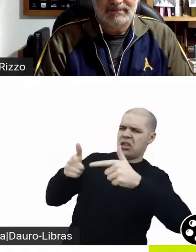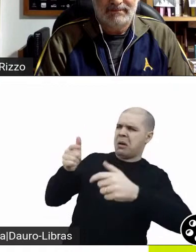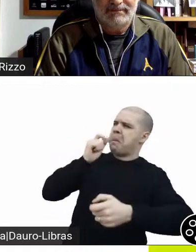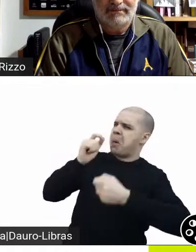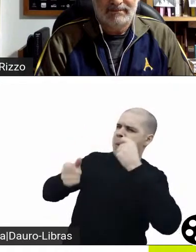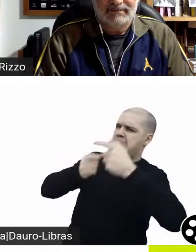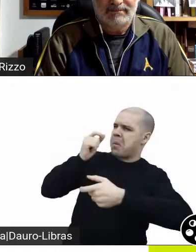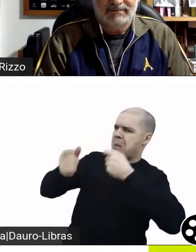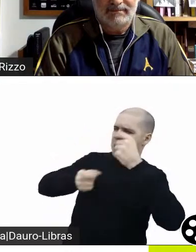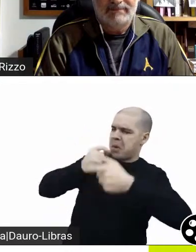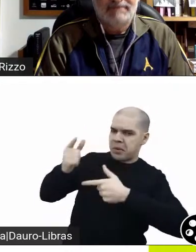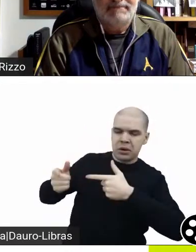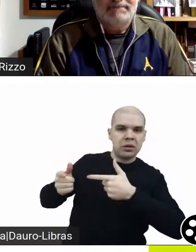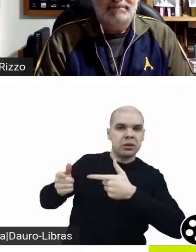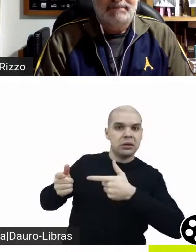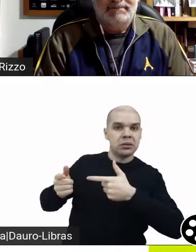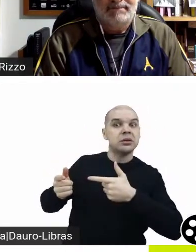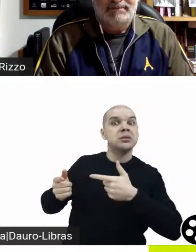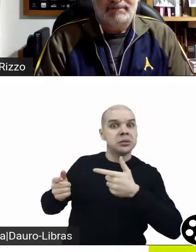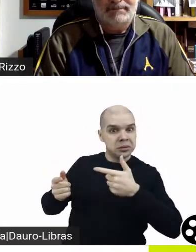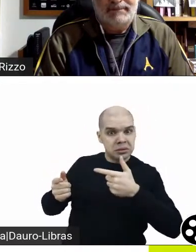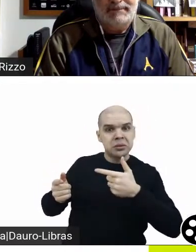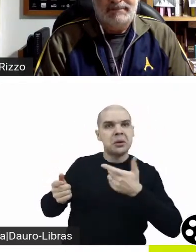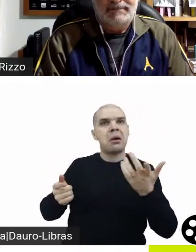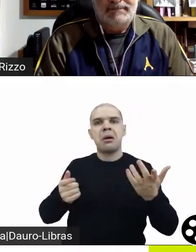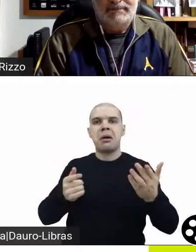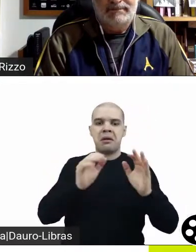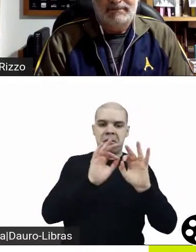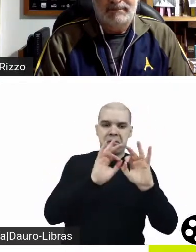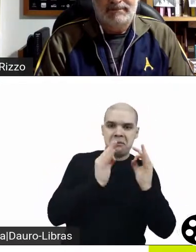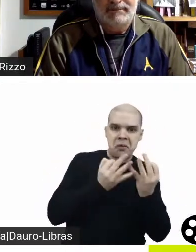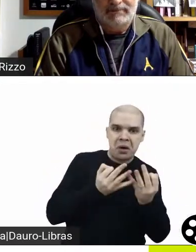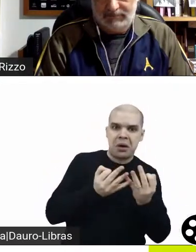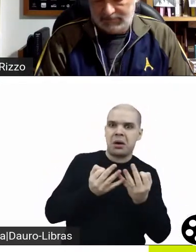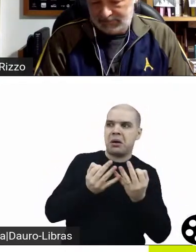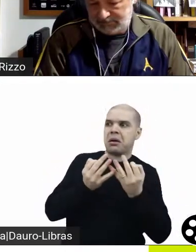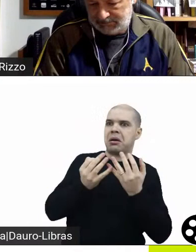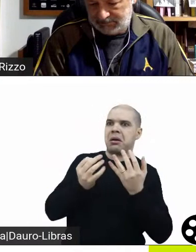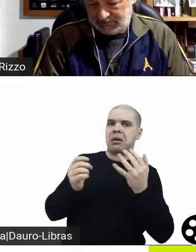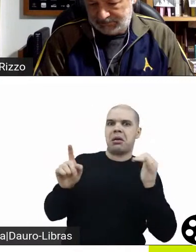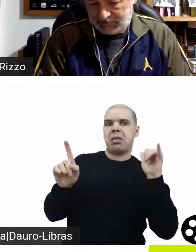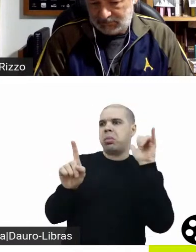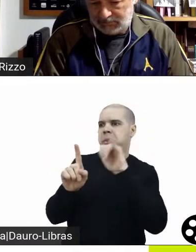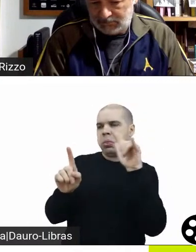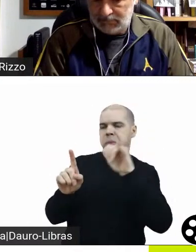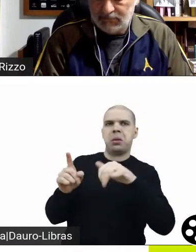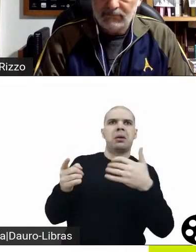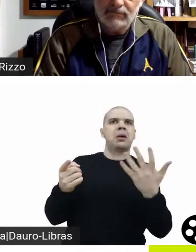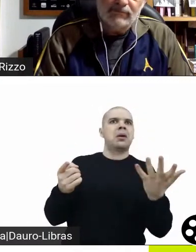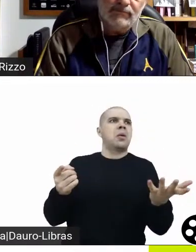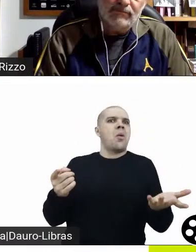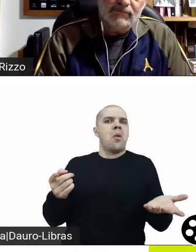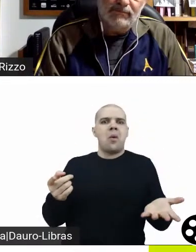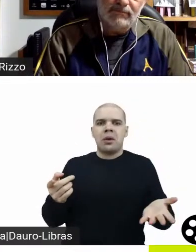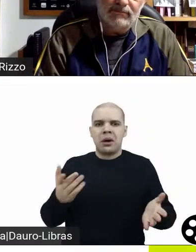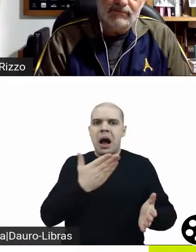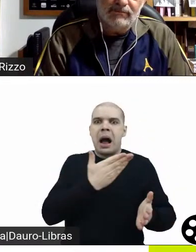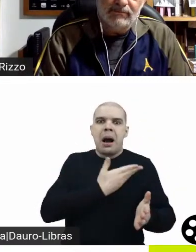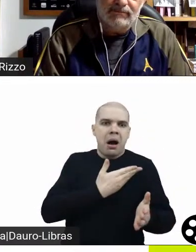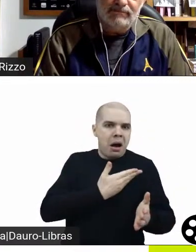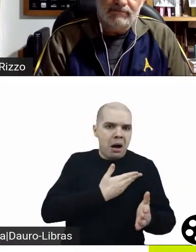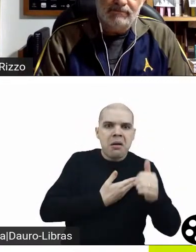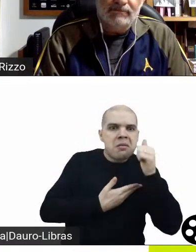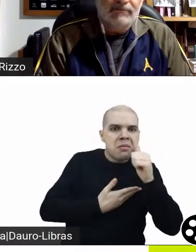em si, de vários lados. E nesse devaneio dela de querer casar e vendo o